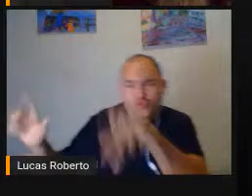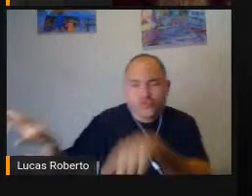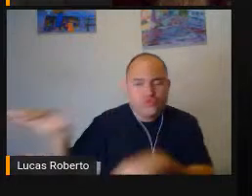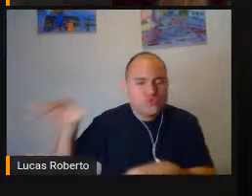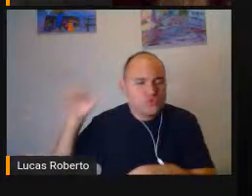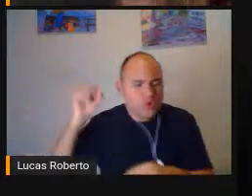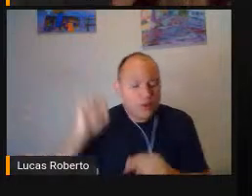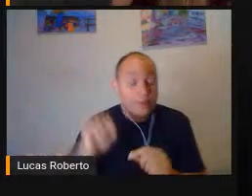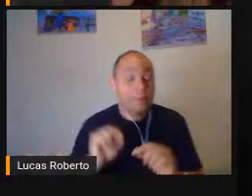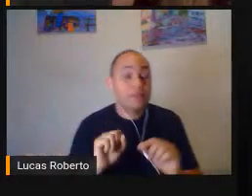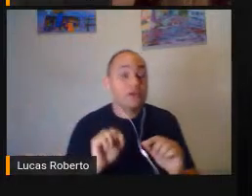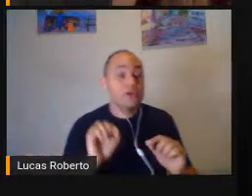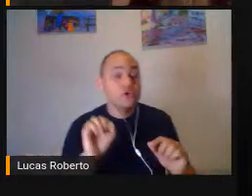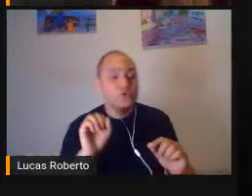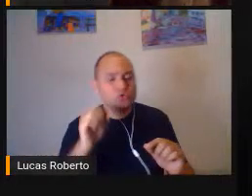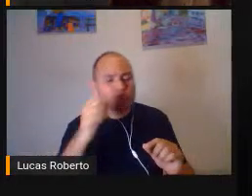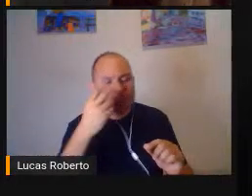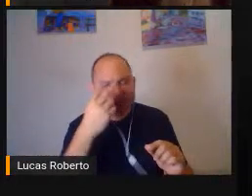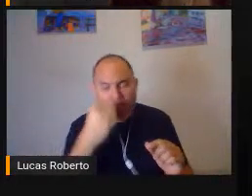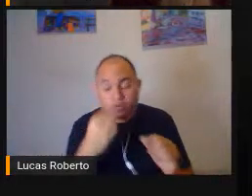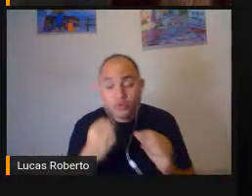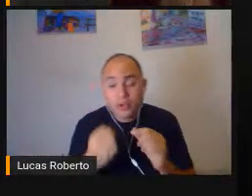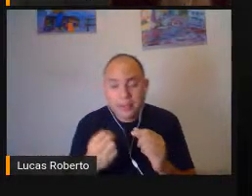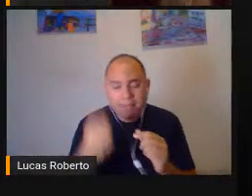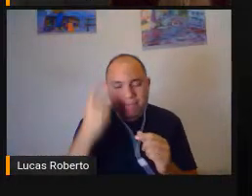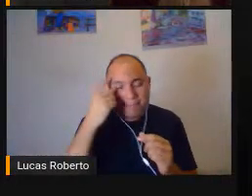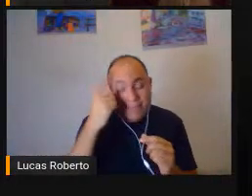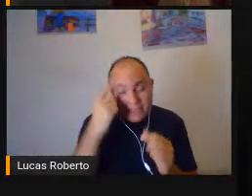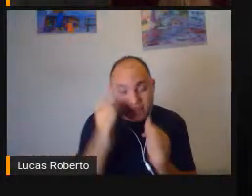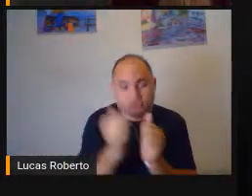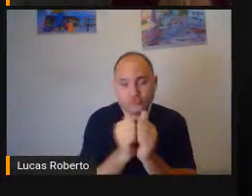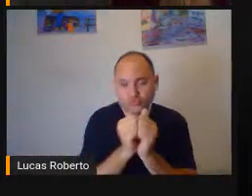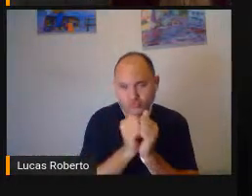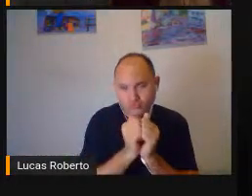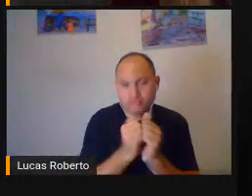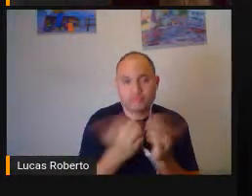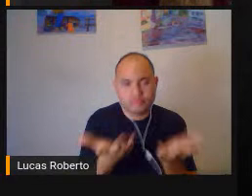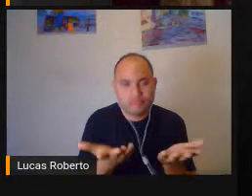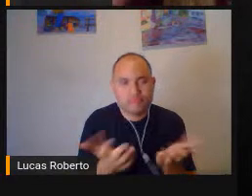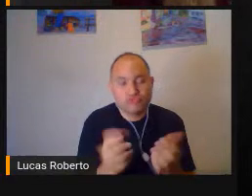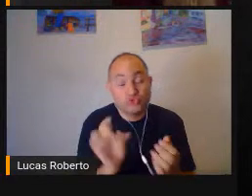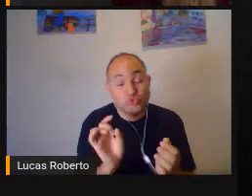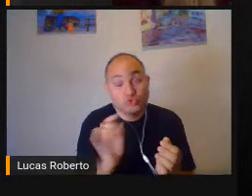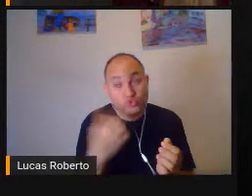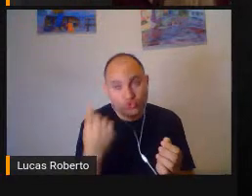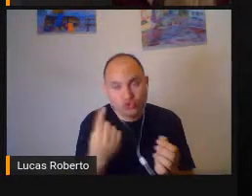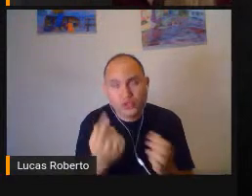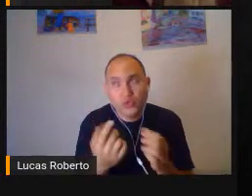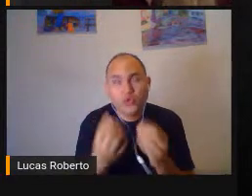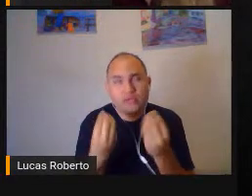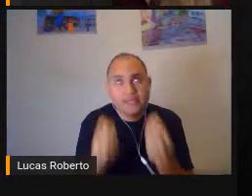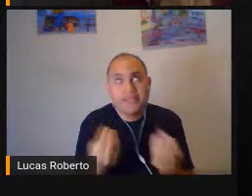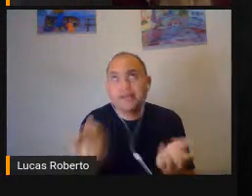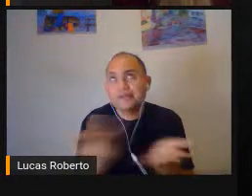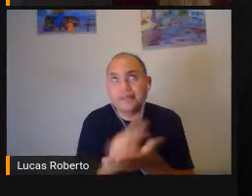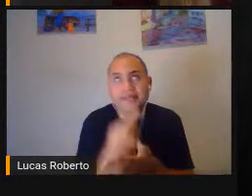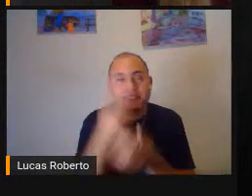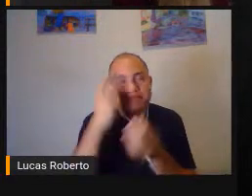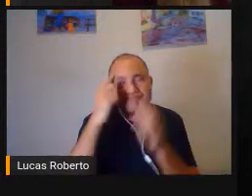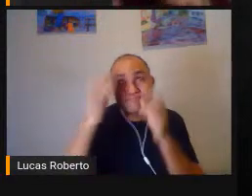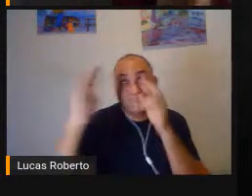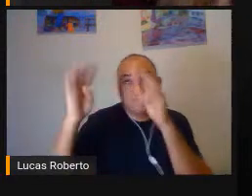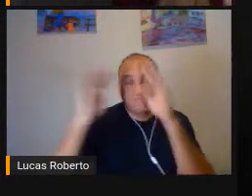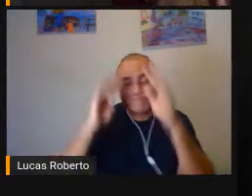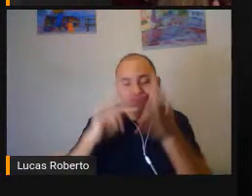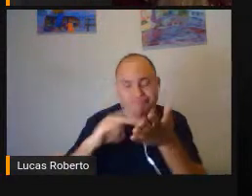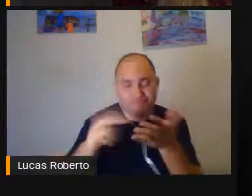lido Sem interferências Externas Externas Há algumas escolas Já havia Algumas escolas Que fizeram O seu